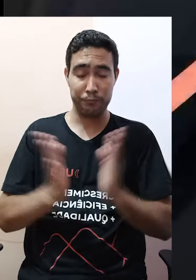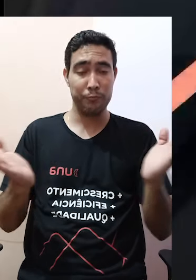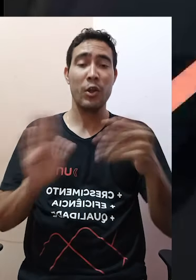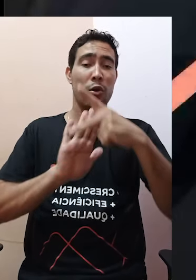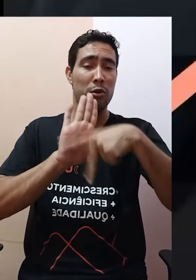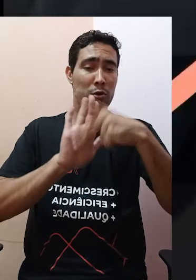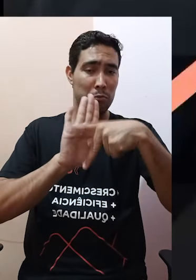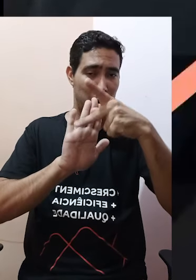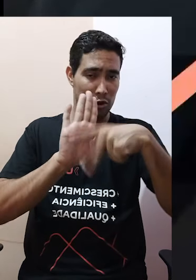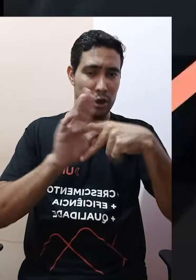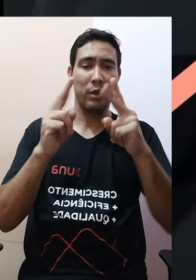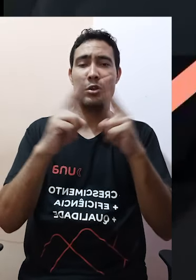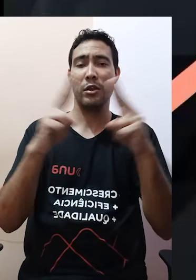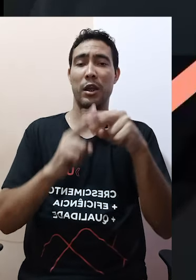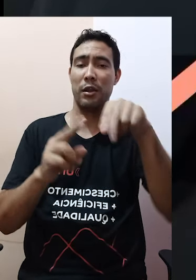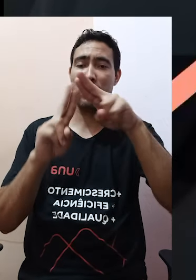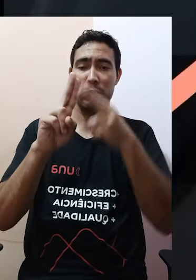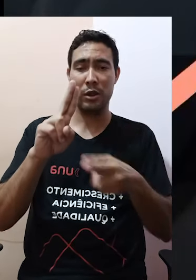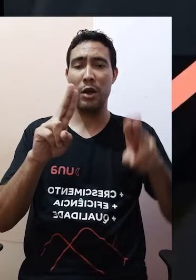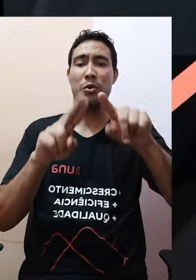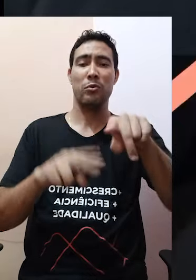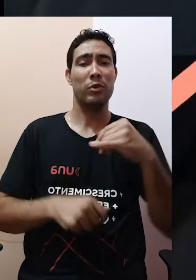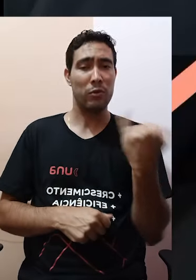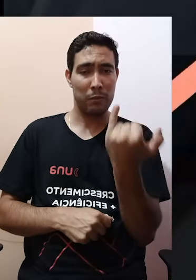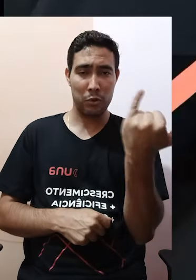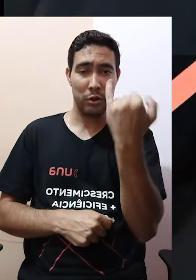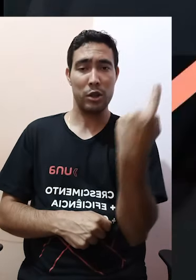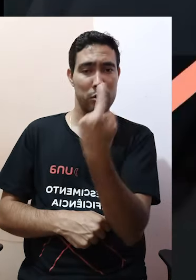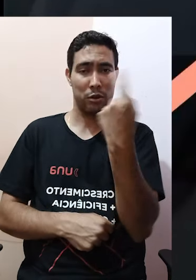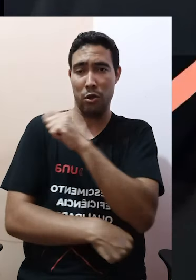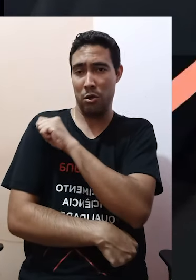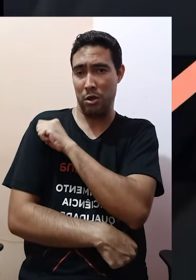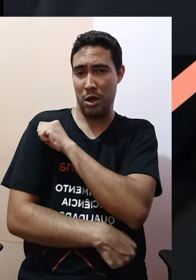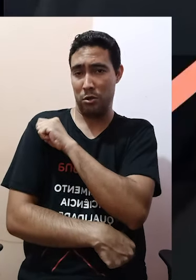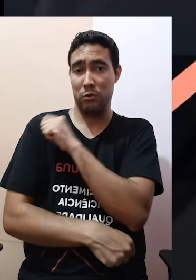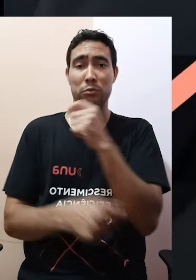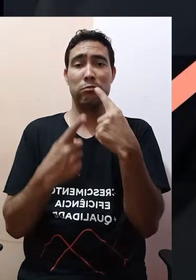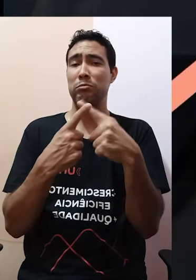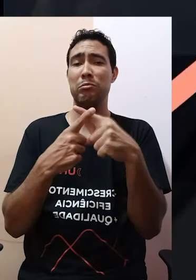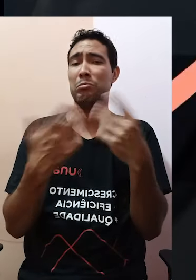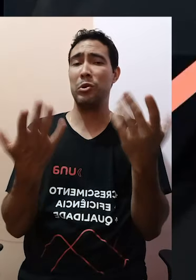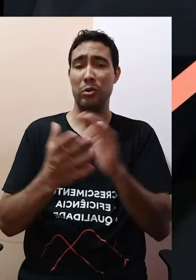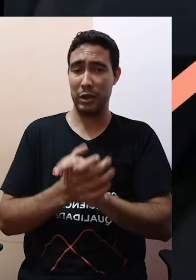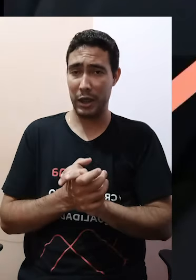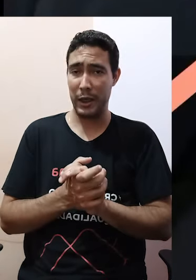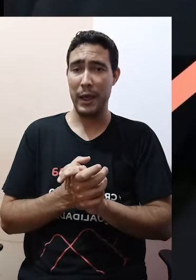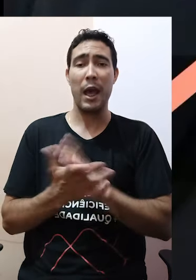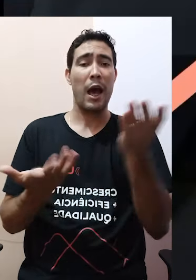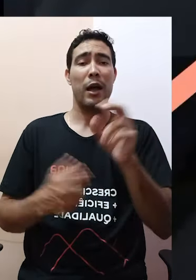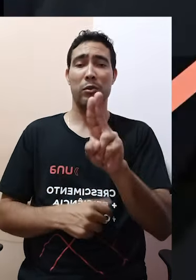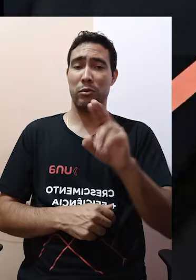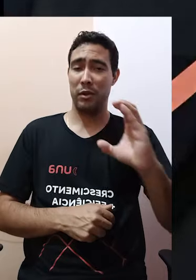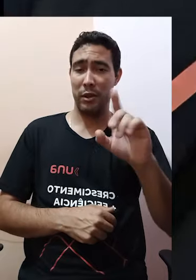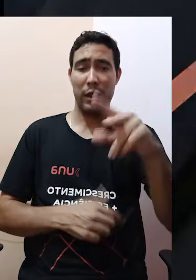extensão da UNA é uma oportunidade ímpar para nós, alunos, no sentido de que as unidades